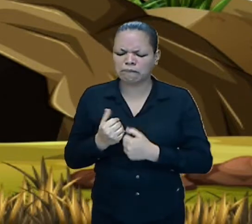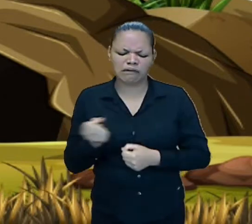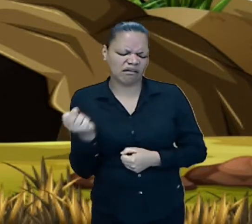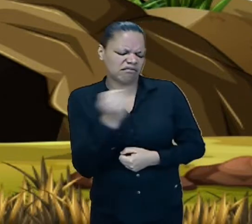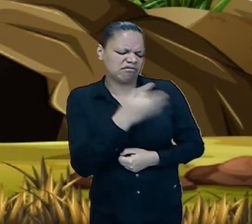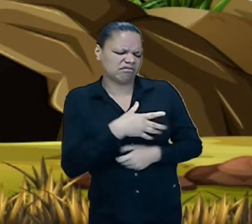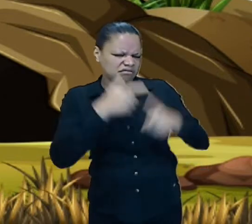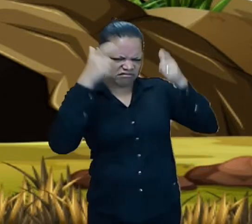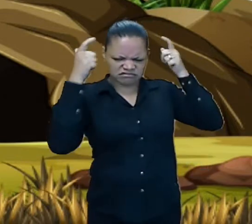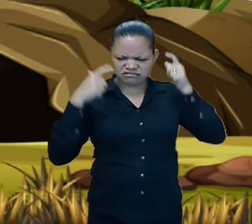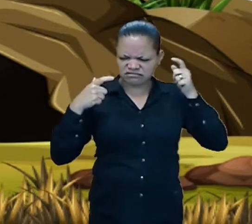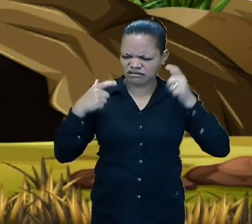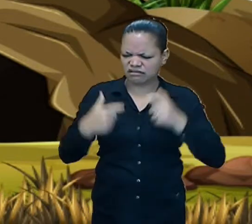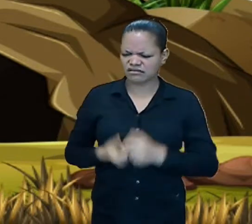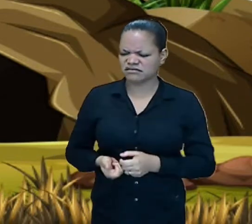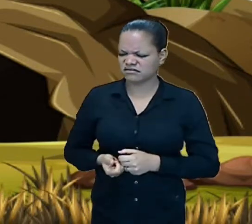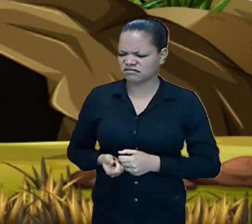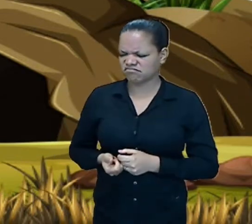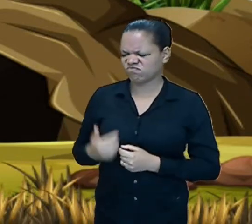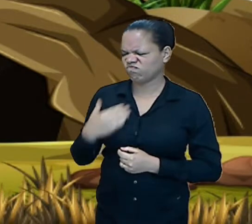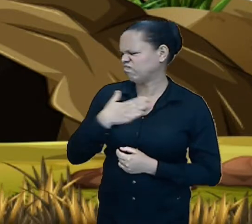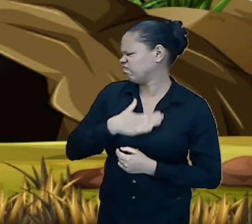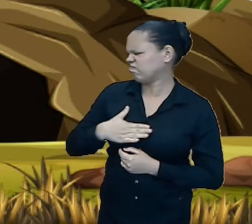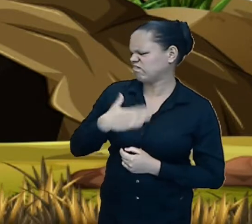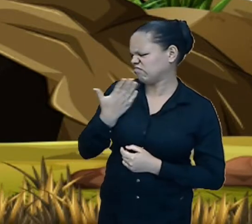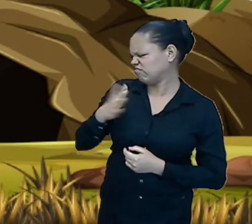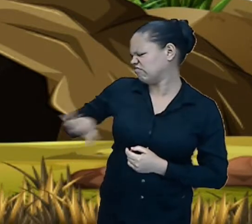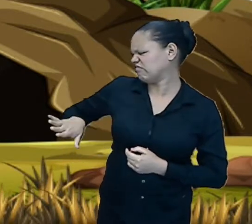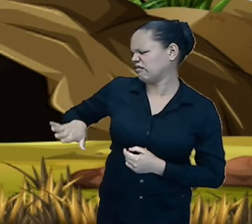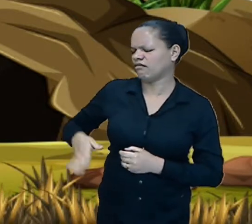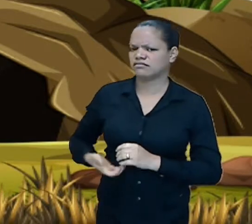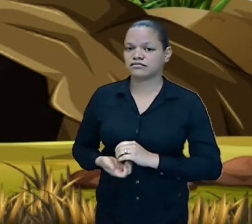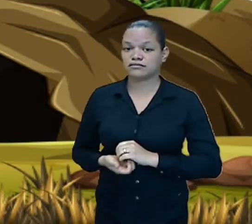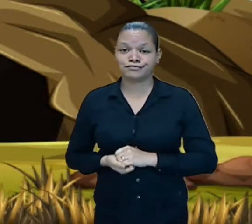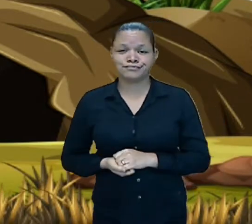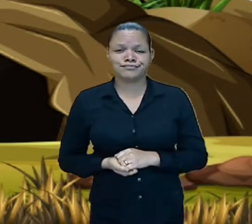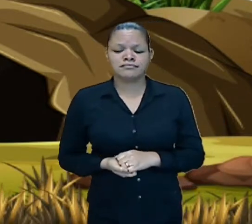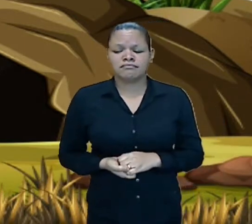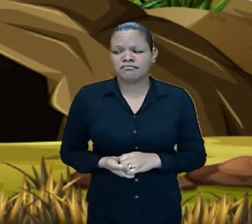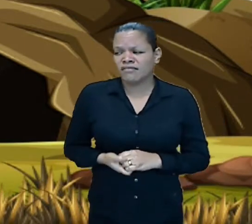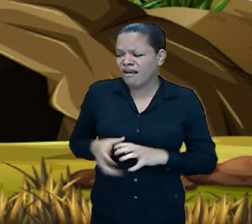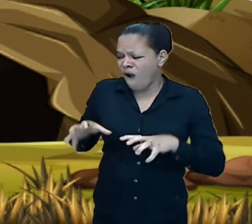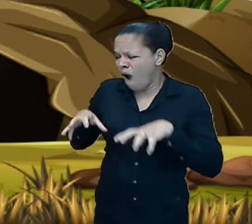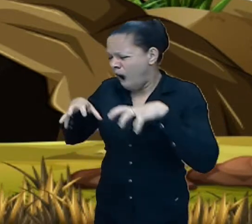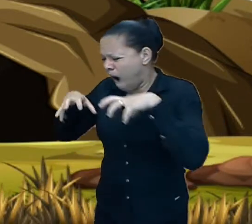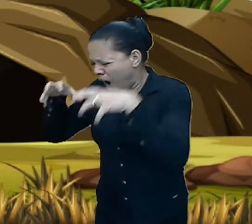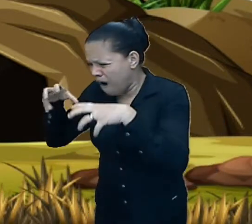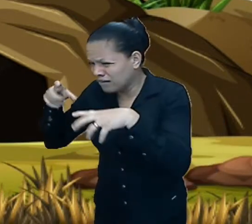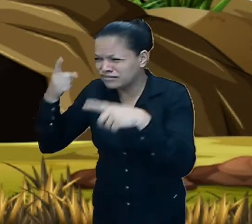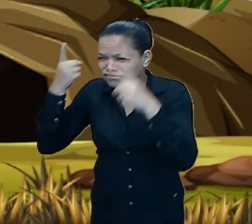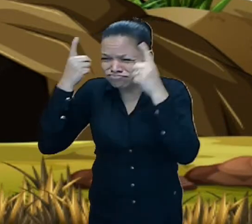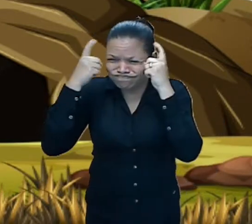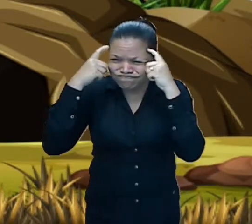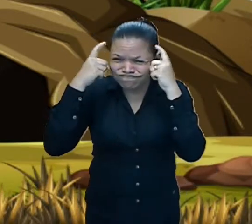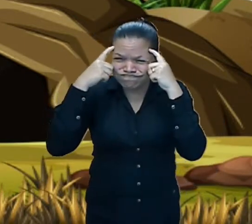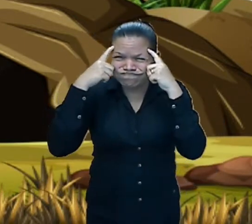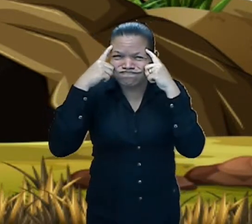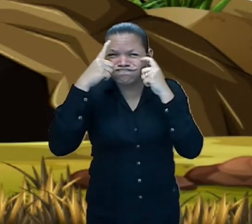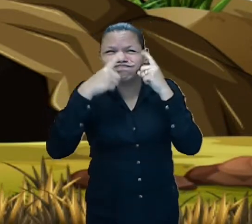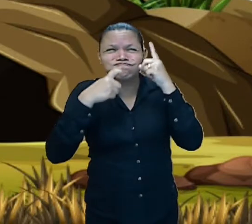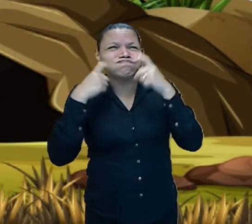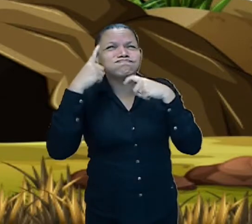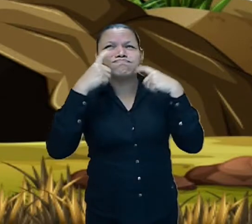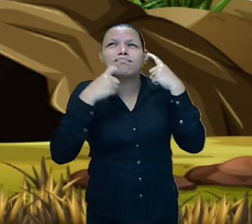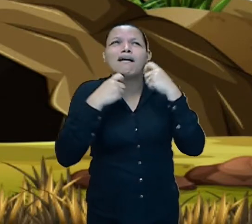delas o monstro monstruoso estava preocupadíssimo ele não poderia ser expulso da